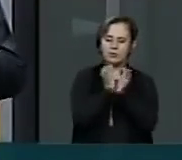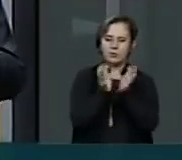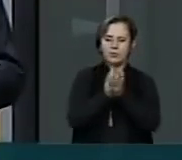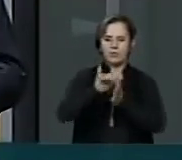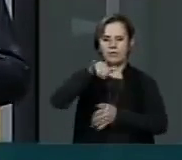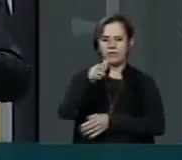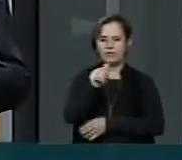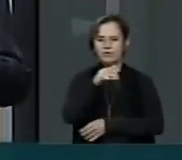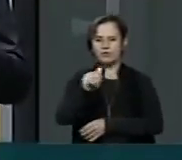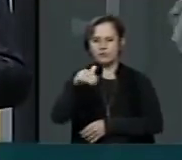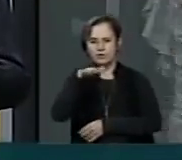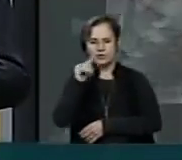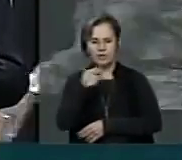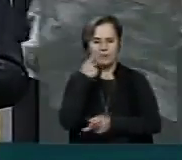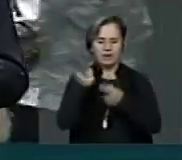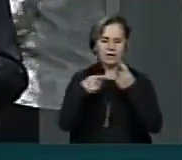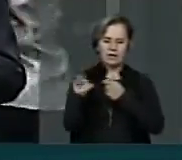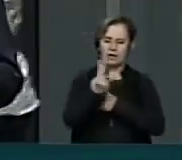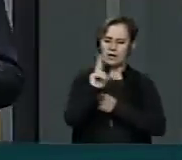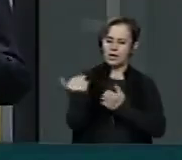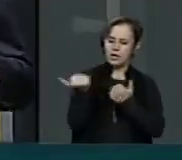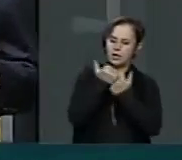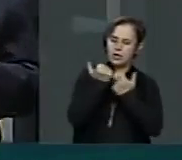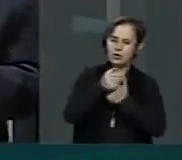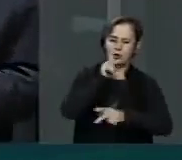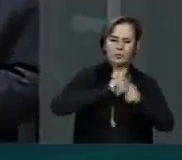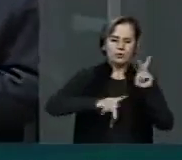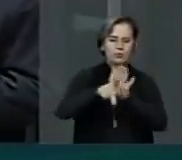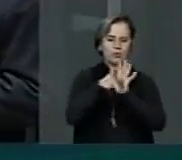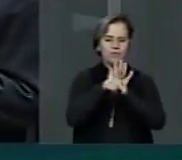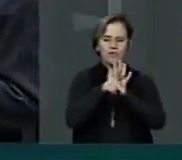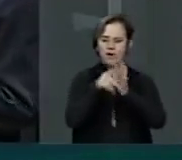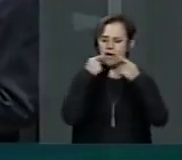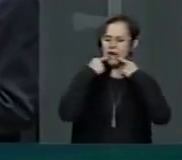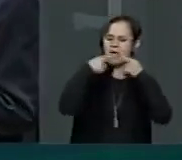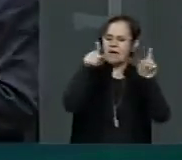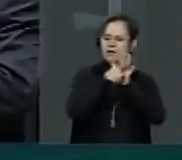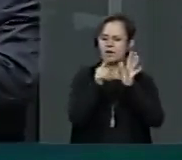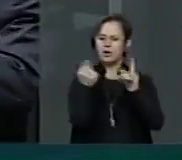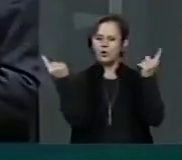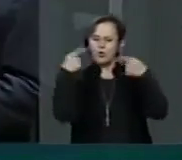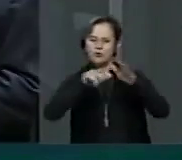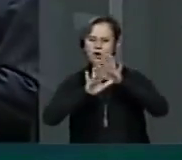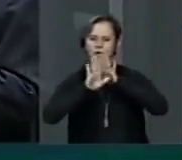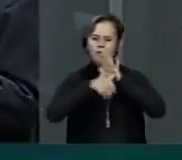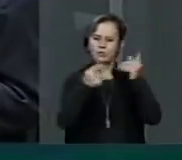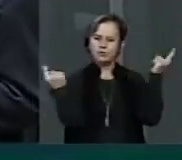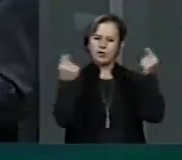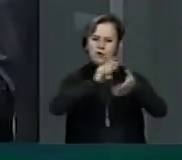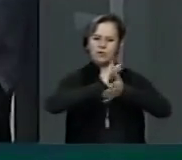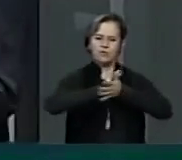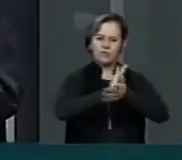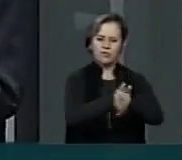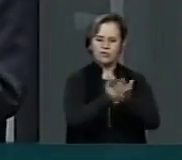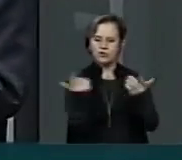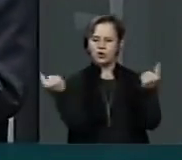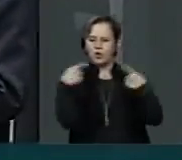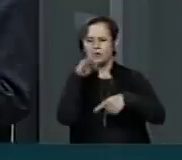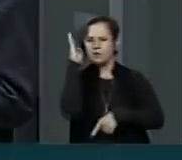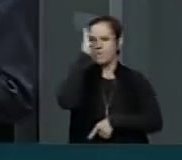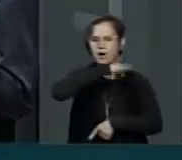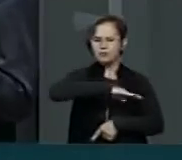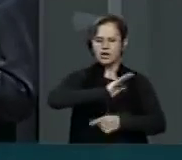falar em nome do povo do planeta, a sua revolta contra a corrupção, contra as maldades,